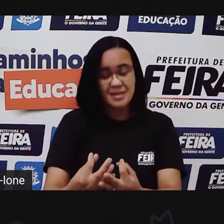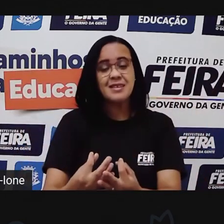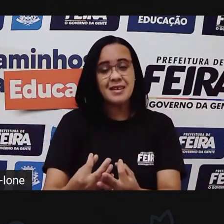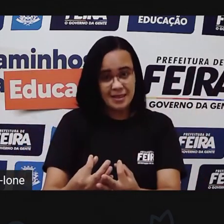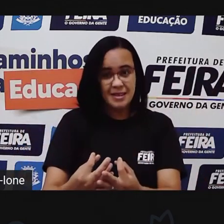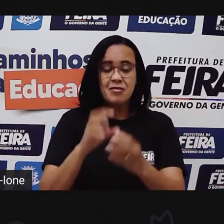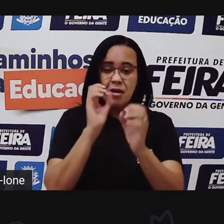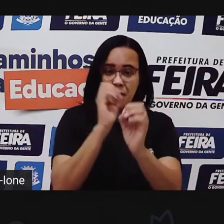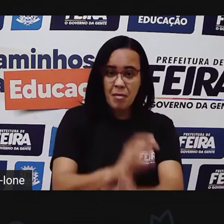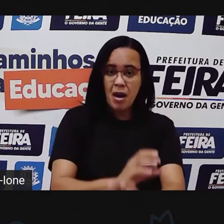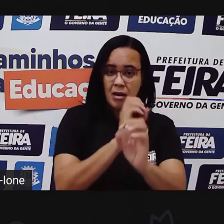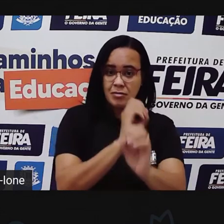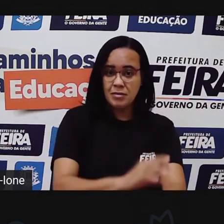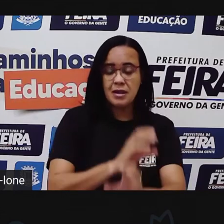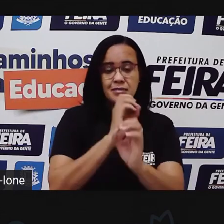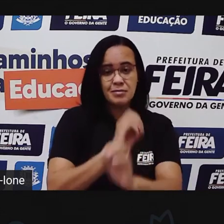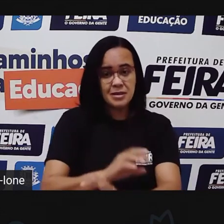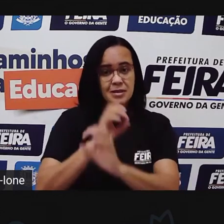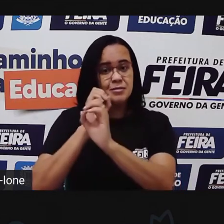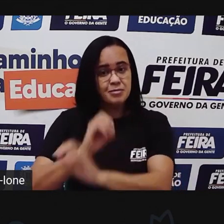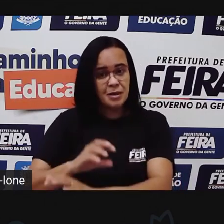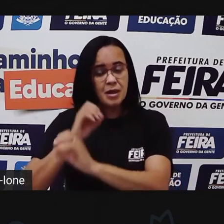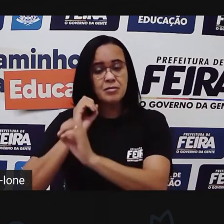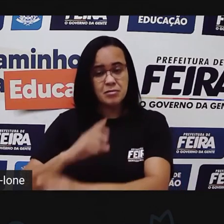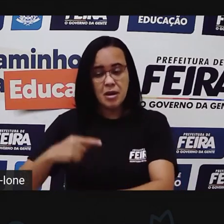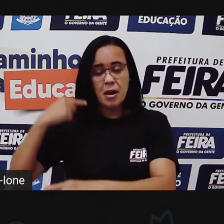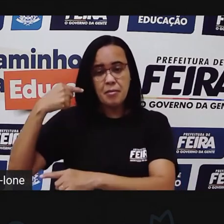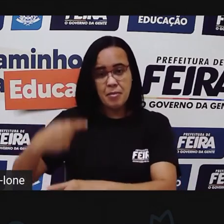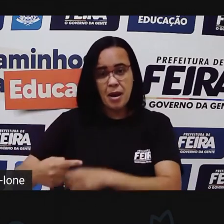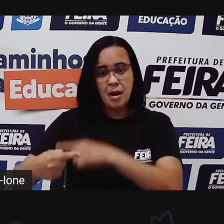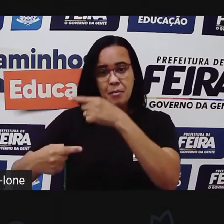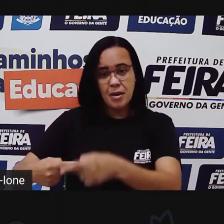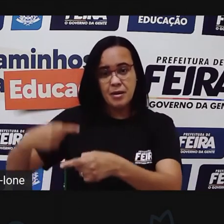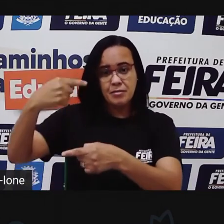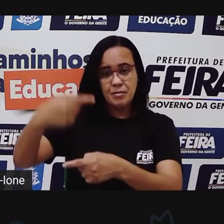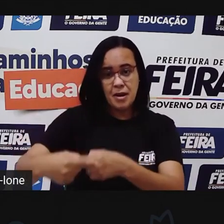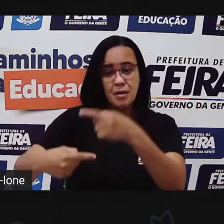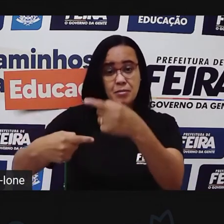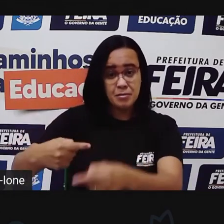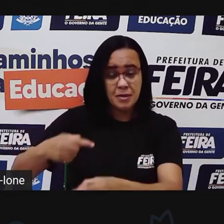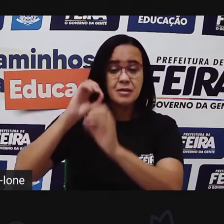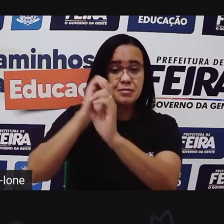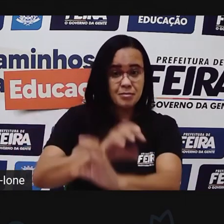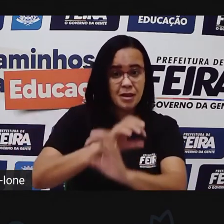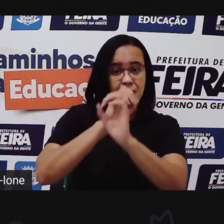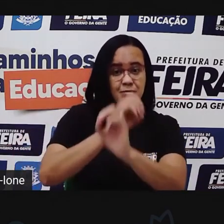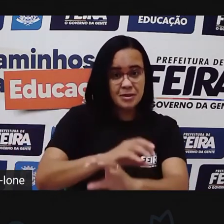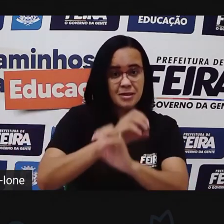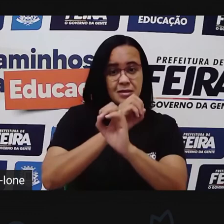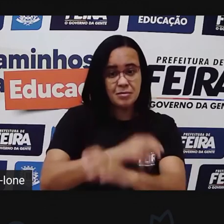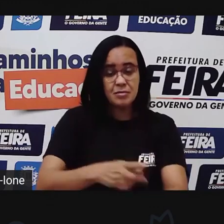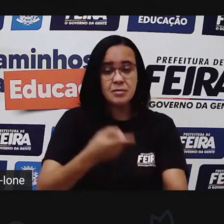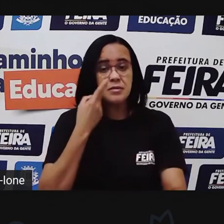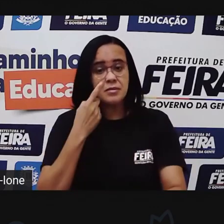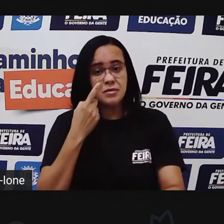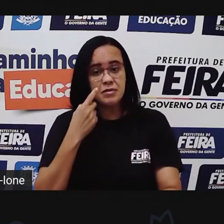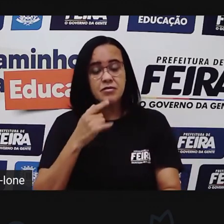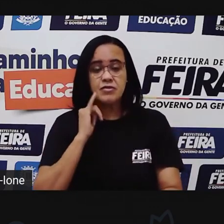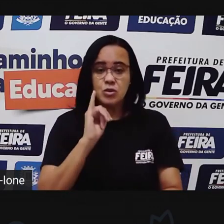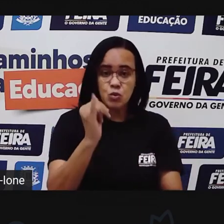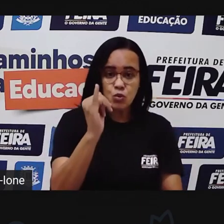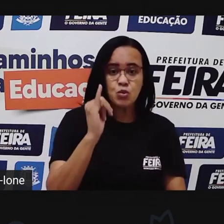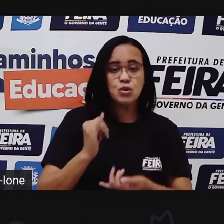ensinando essas lendas, né? Como a gente viu lá no vídeo da turma da Mônica, no início da aula, né?